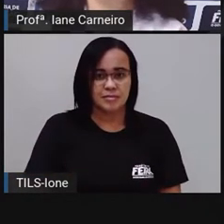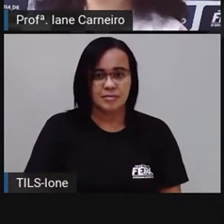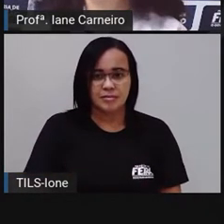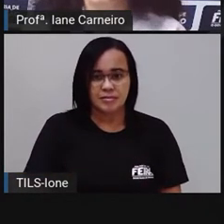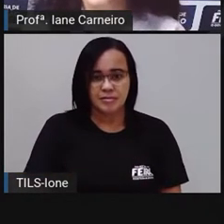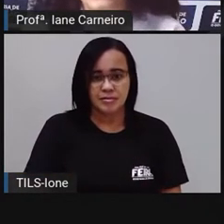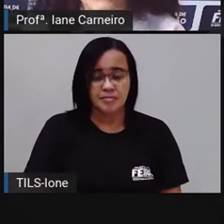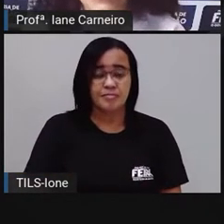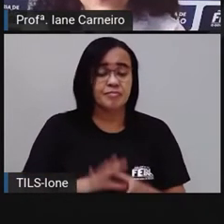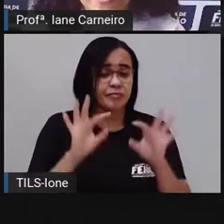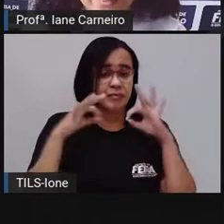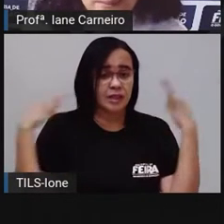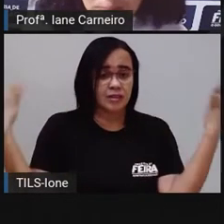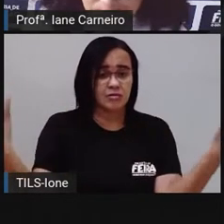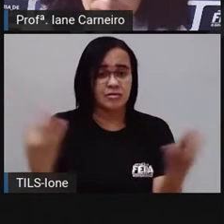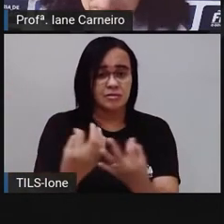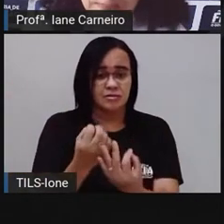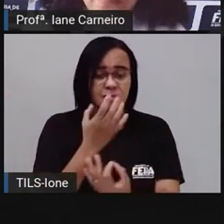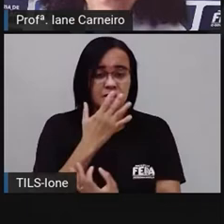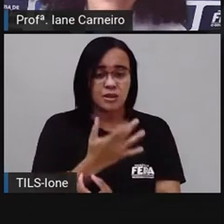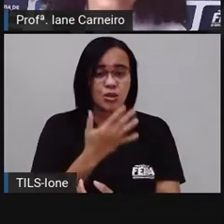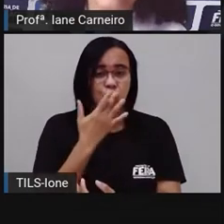Minha Família é Colorida.